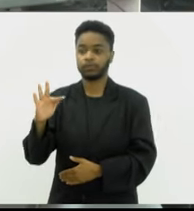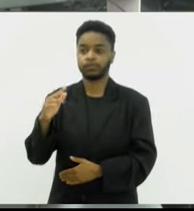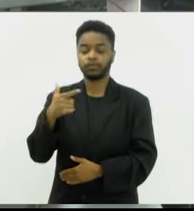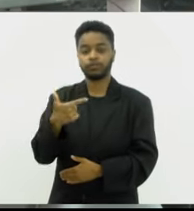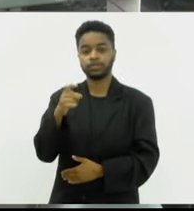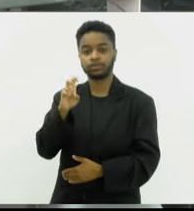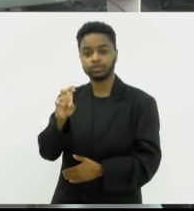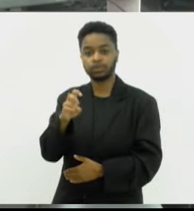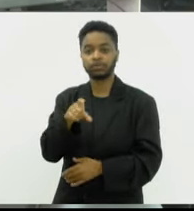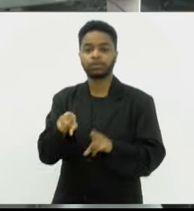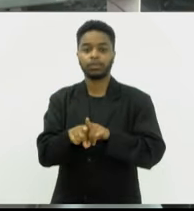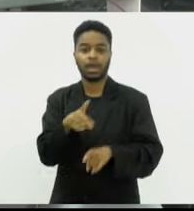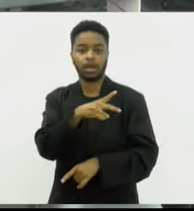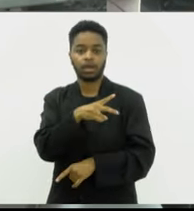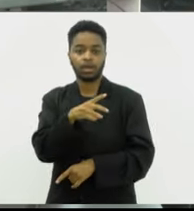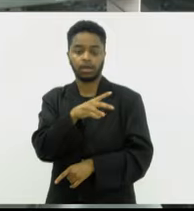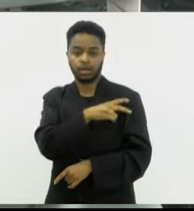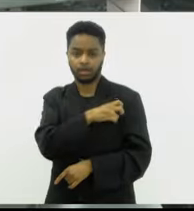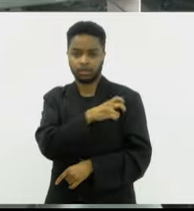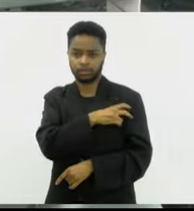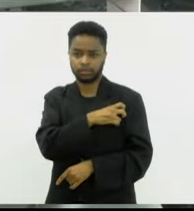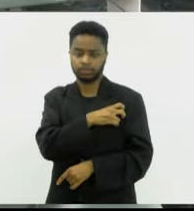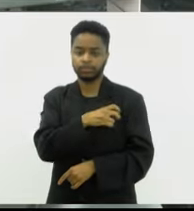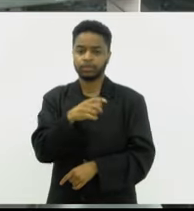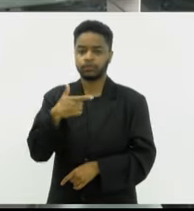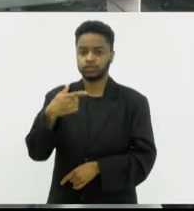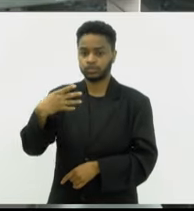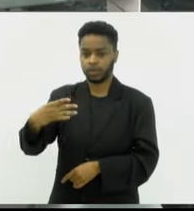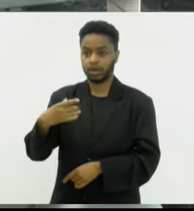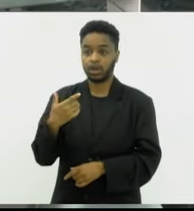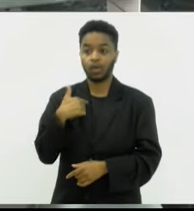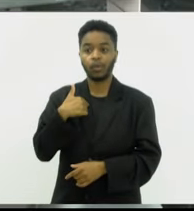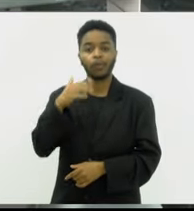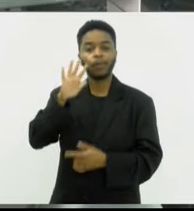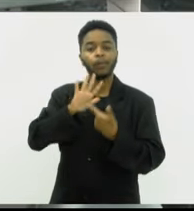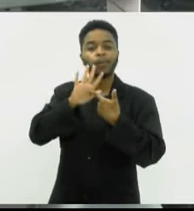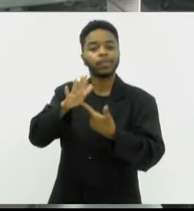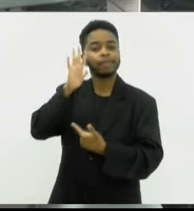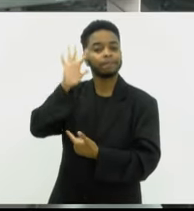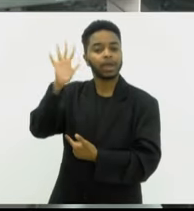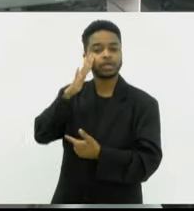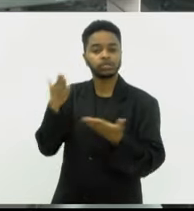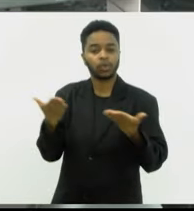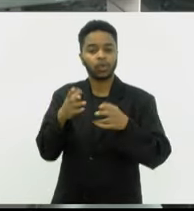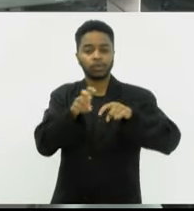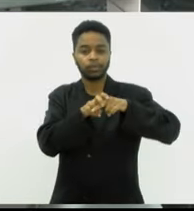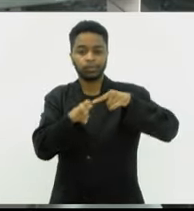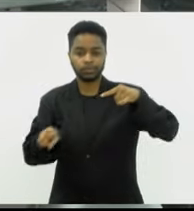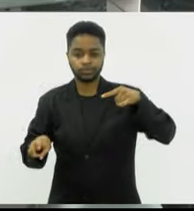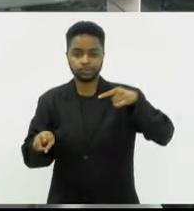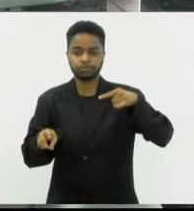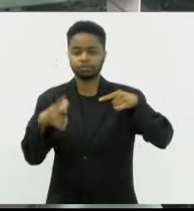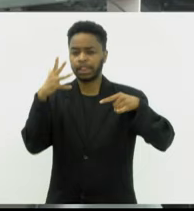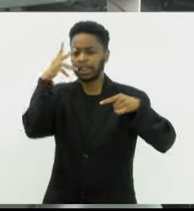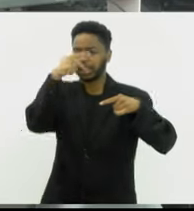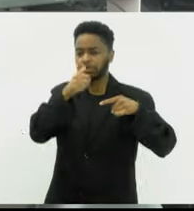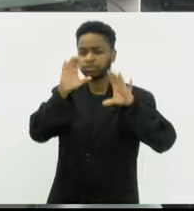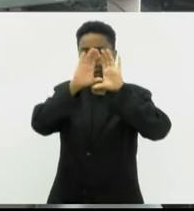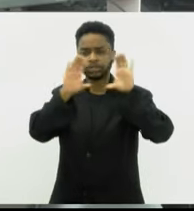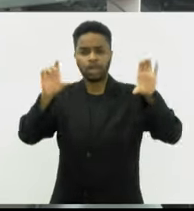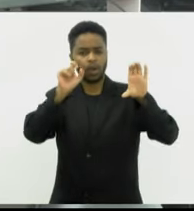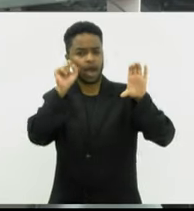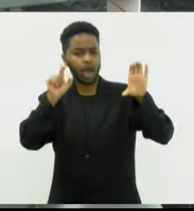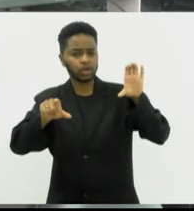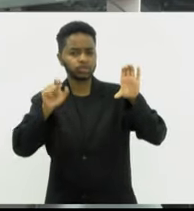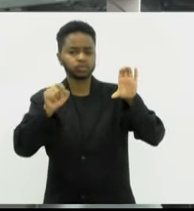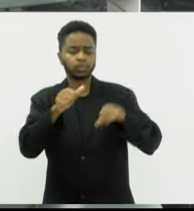Vou pedir agora imagens lá de cima para a gente mostrar. Olha que imagem linda do pão de açúcar. Céu azul no Rio de